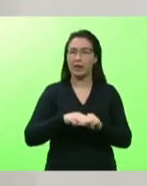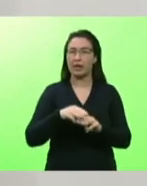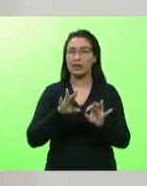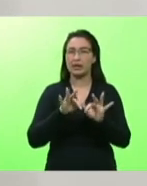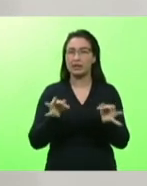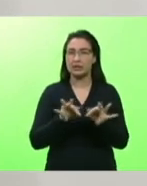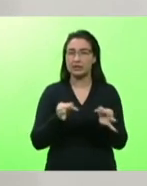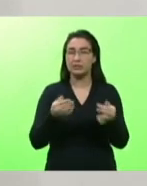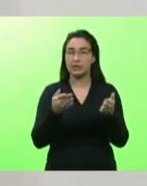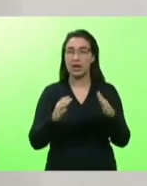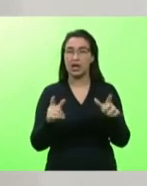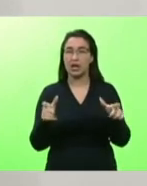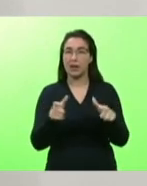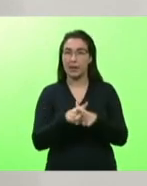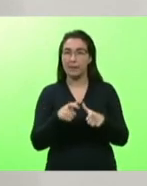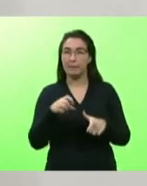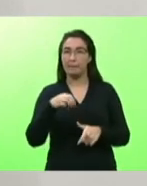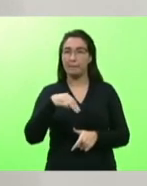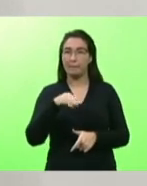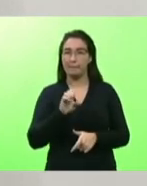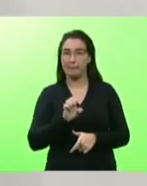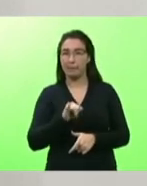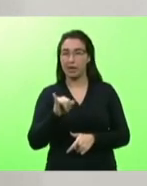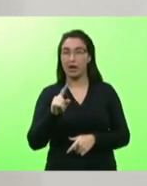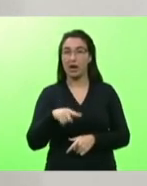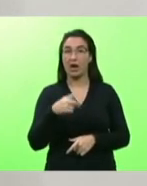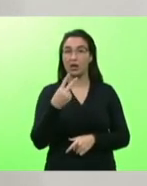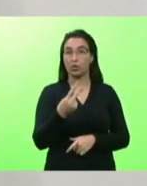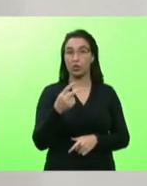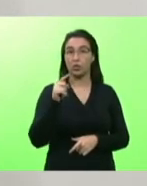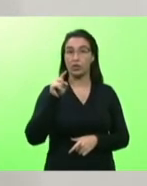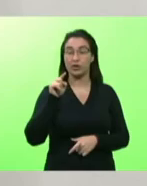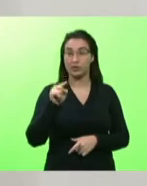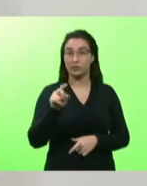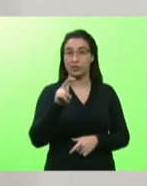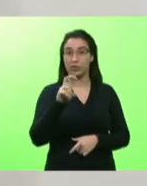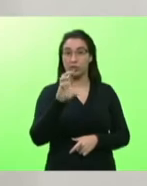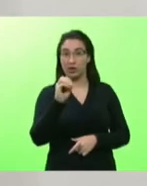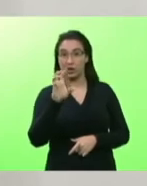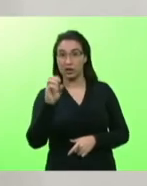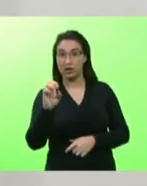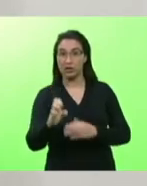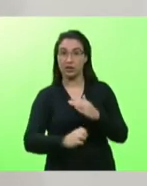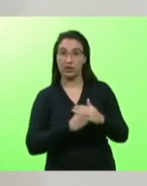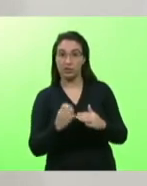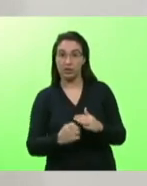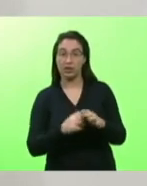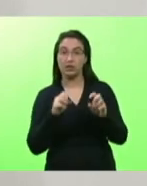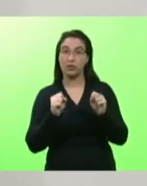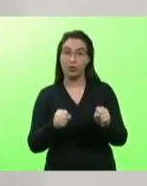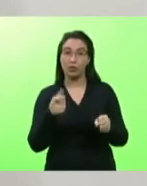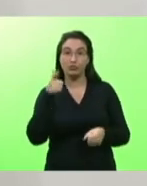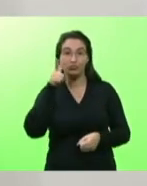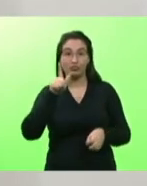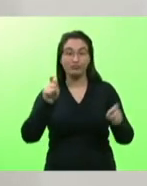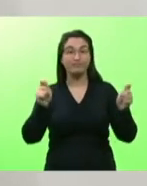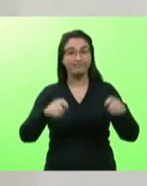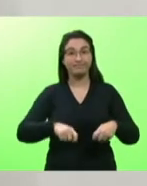empreendedores são 2.500 empresas que poderão ser beneficiadas se for 100 mil reais